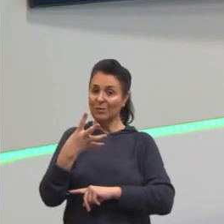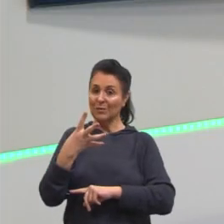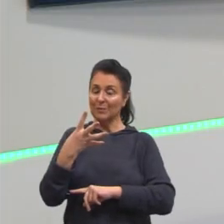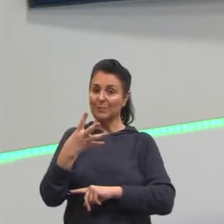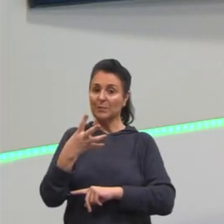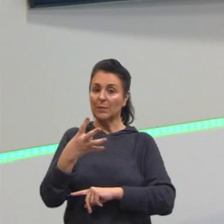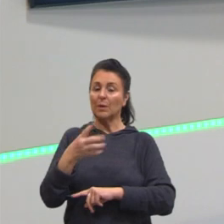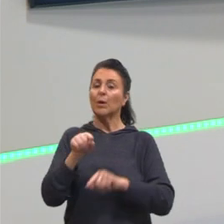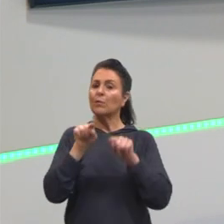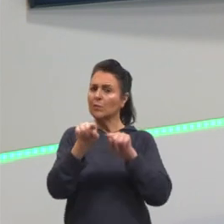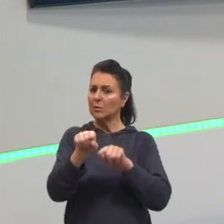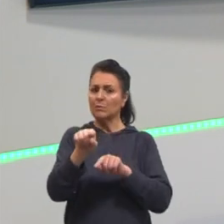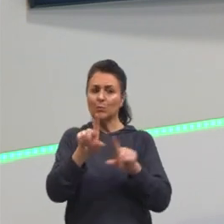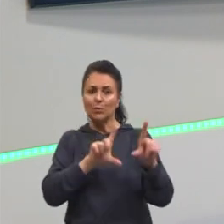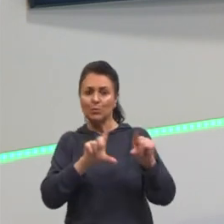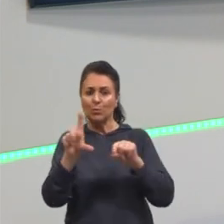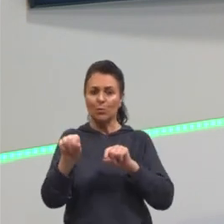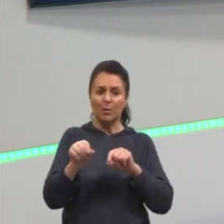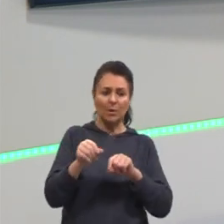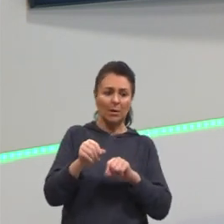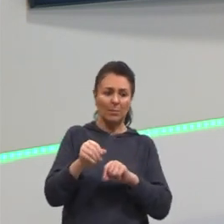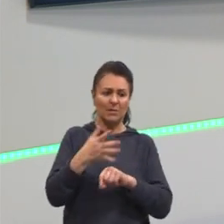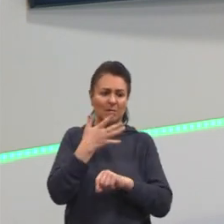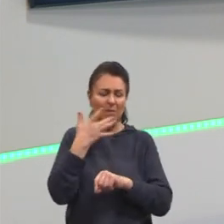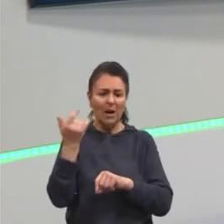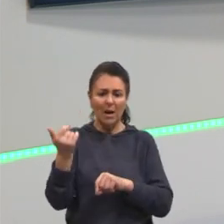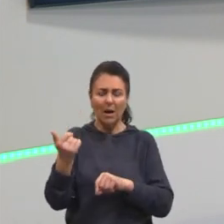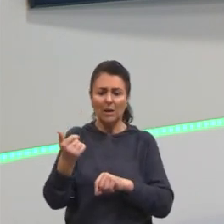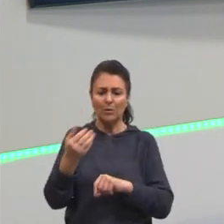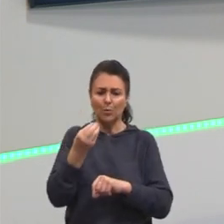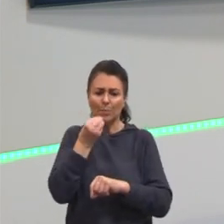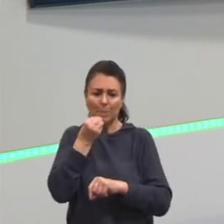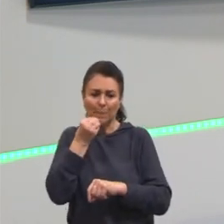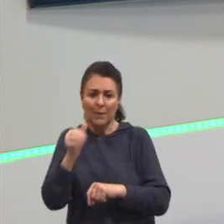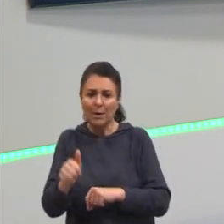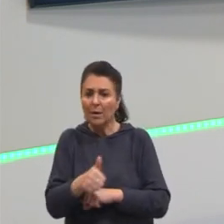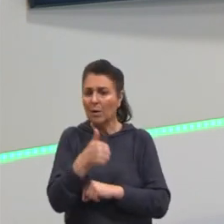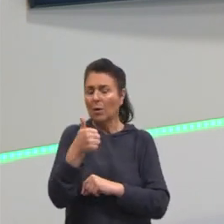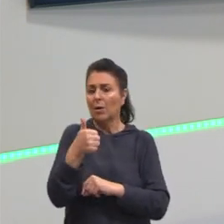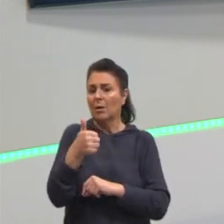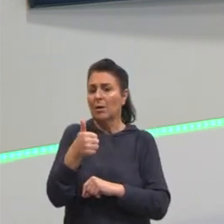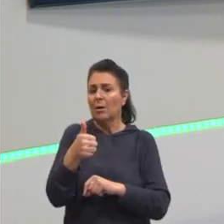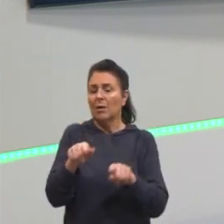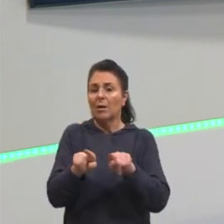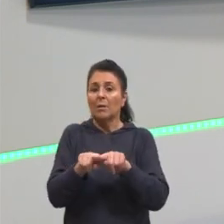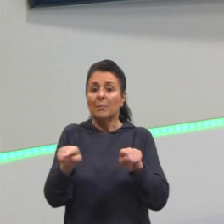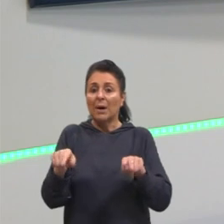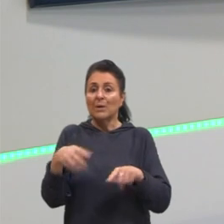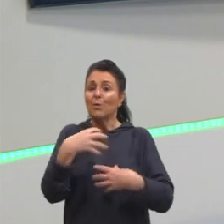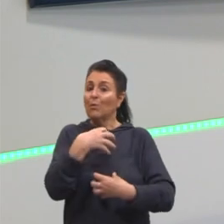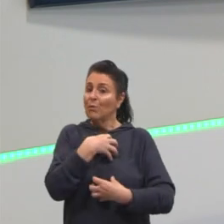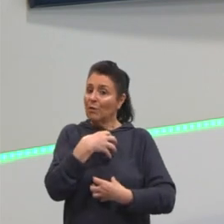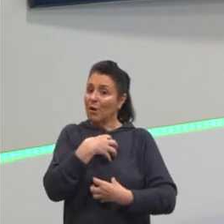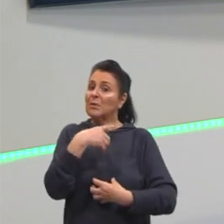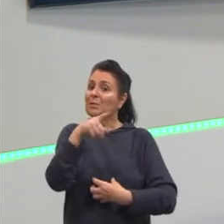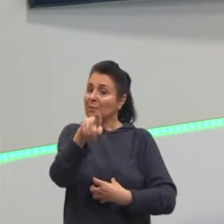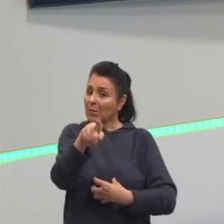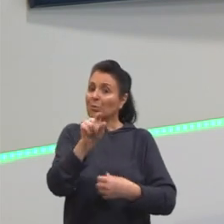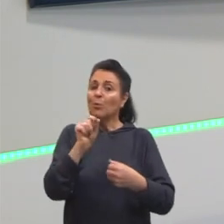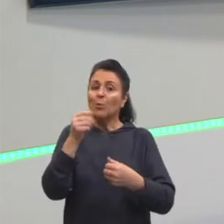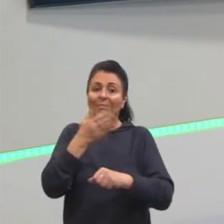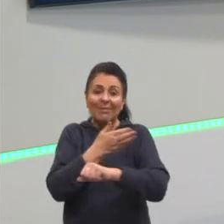vocês vão optar pela forma mais fácil, né? Para vocês. Mas são duas formas para vocês aí irem treinando, né?